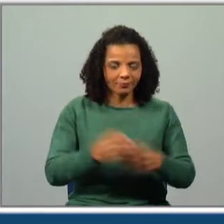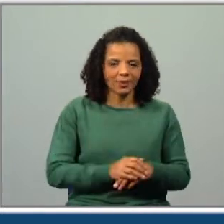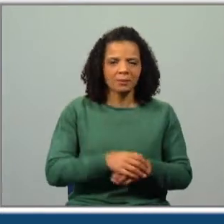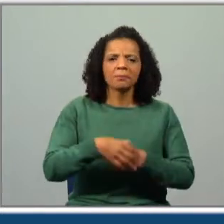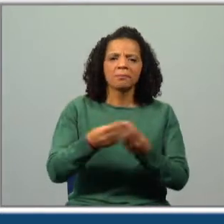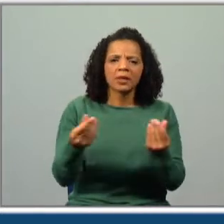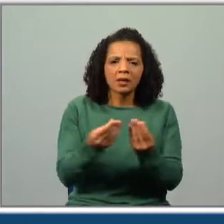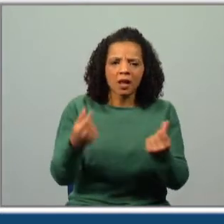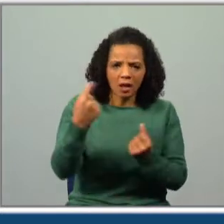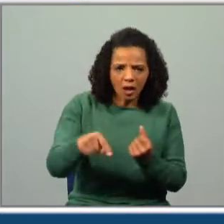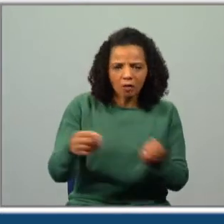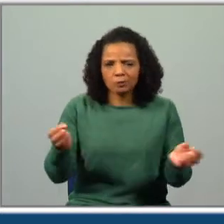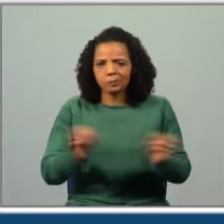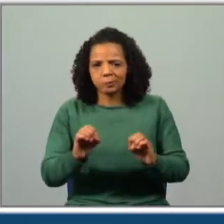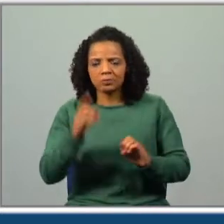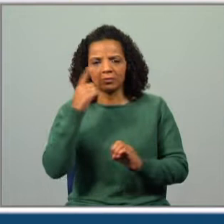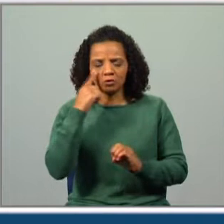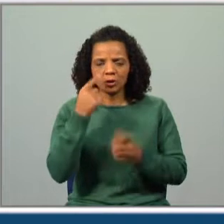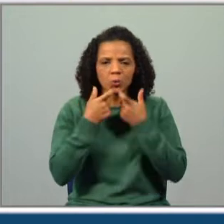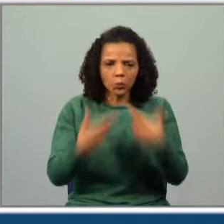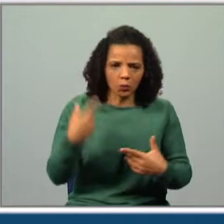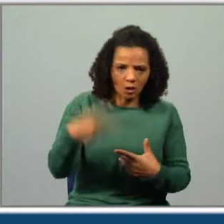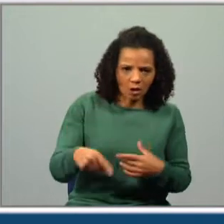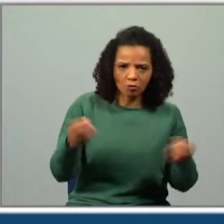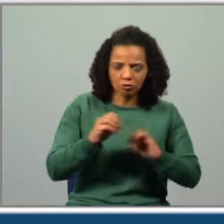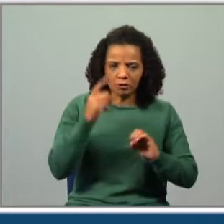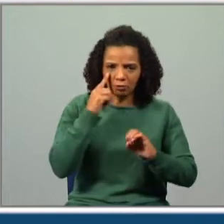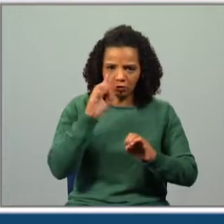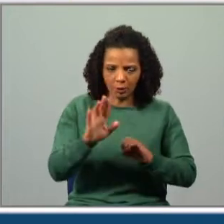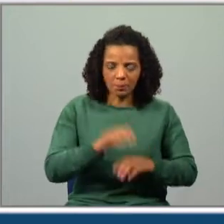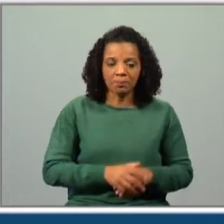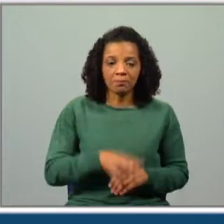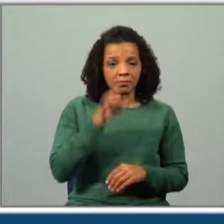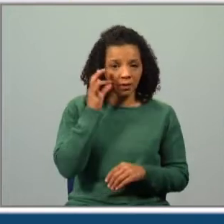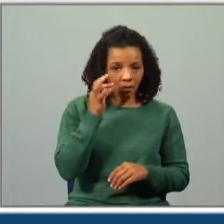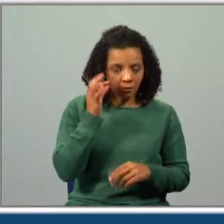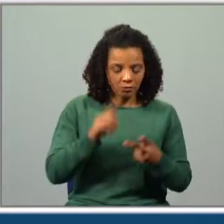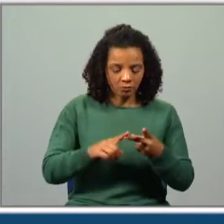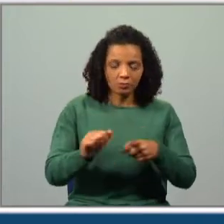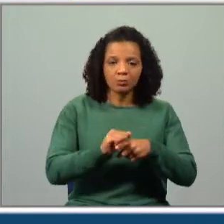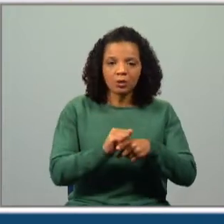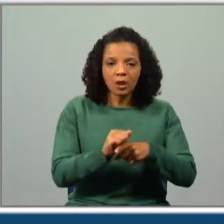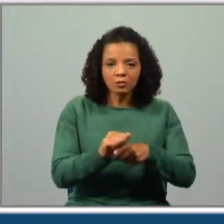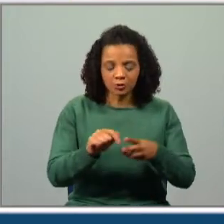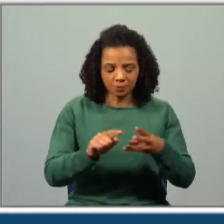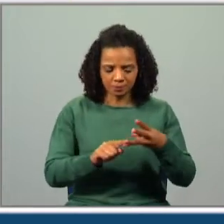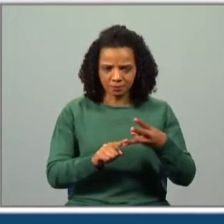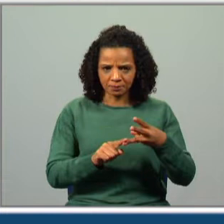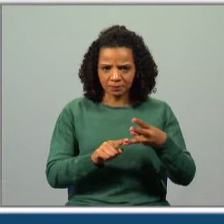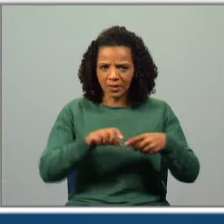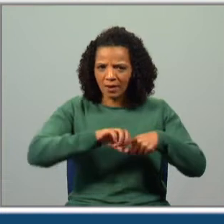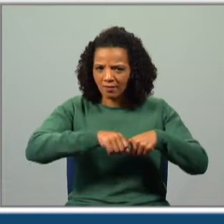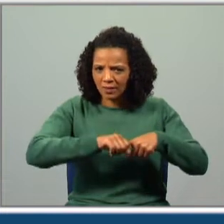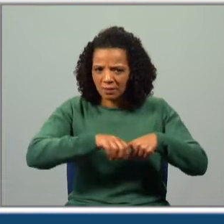material. Então vamos confirmar que temos tudo. Muito bem, o lápis, a borracha, a